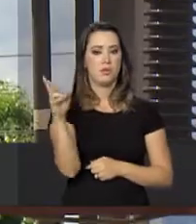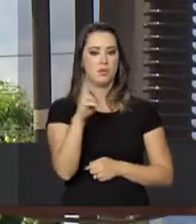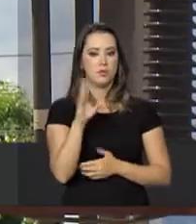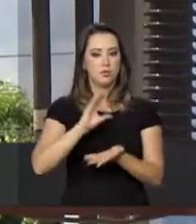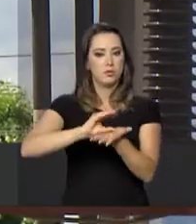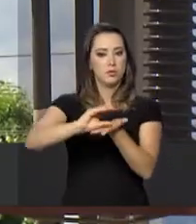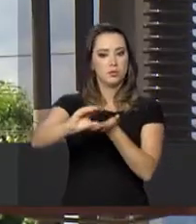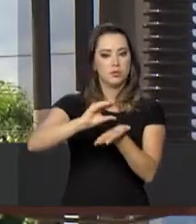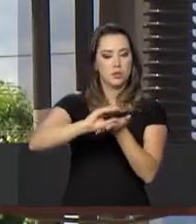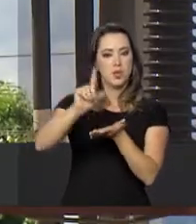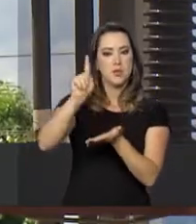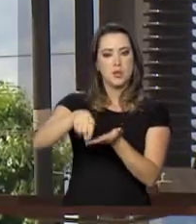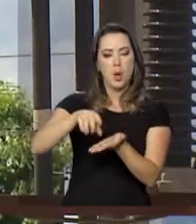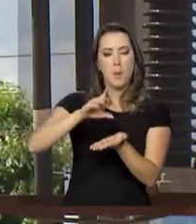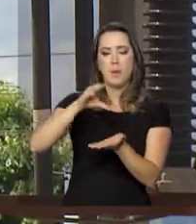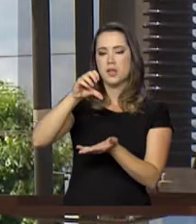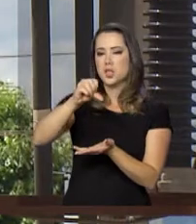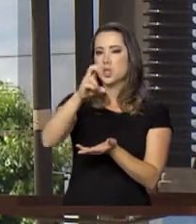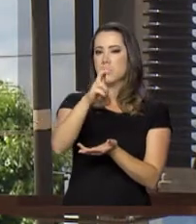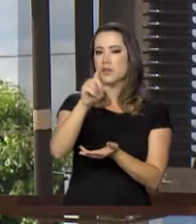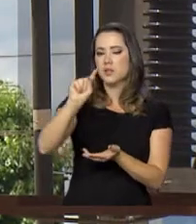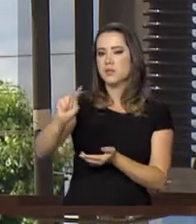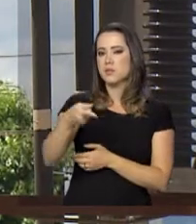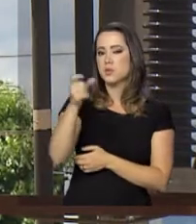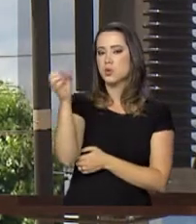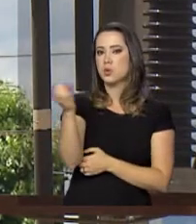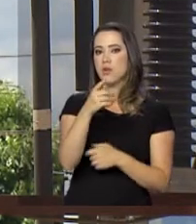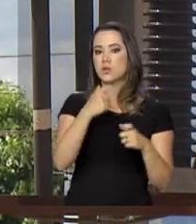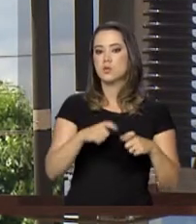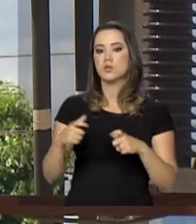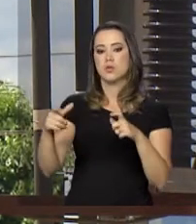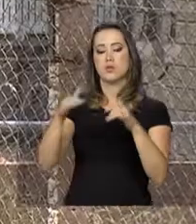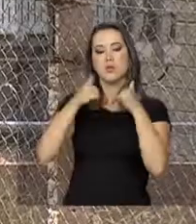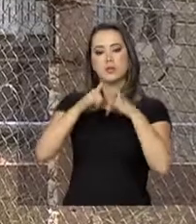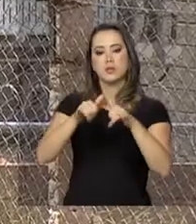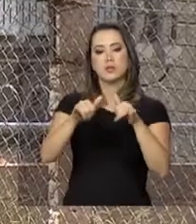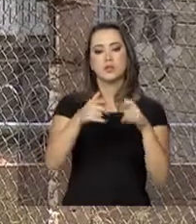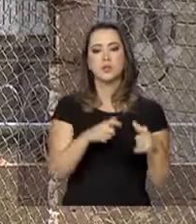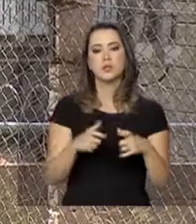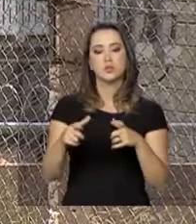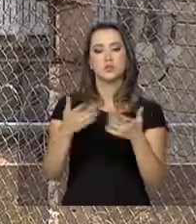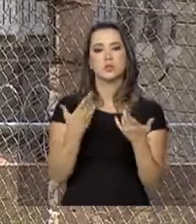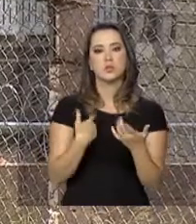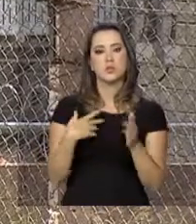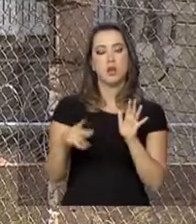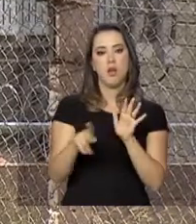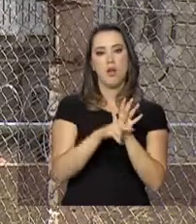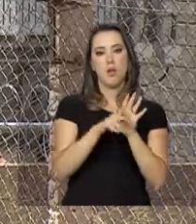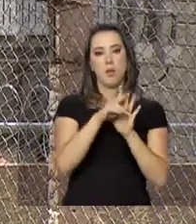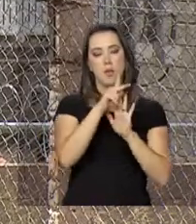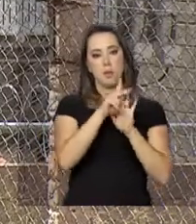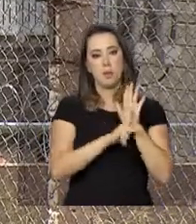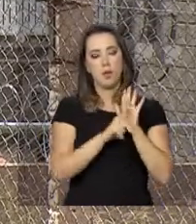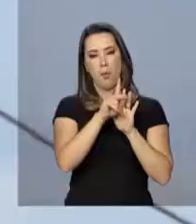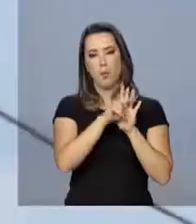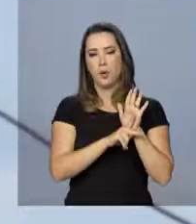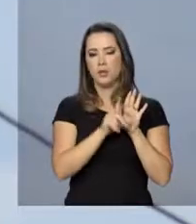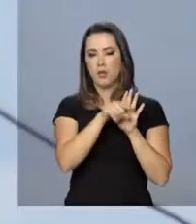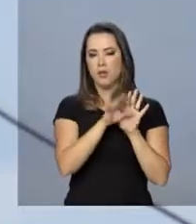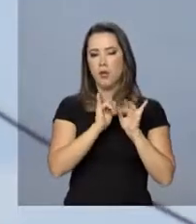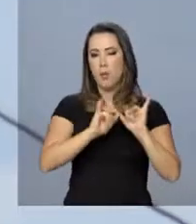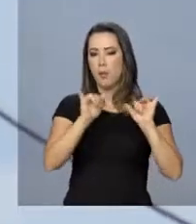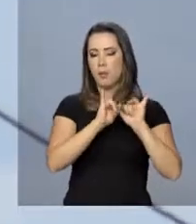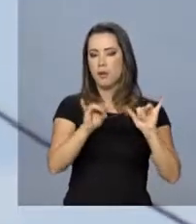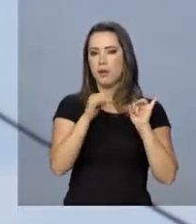sejam investidos em 95 mil novas ligações de energia elétrica. A portaria que garante a continuidade do programa foi